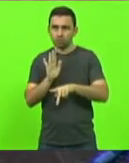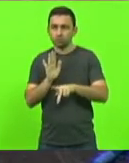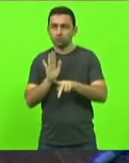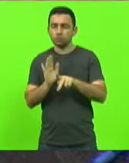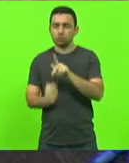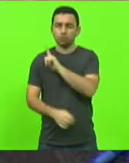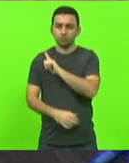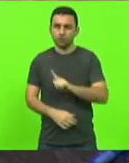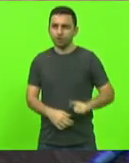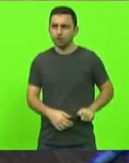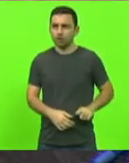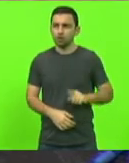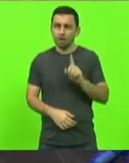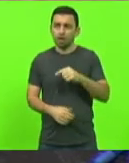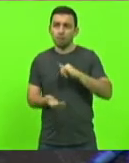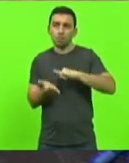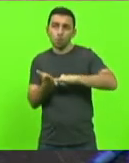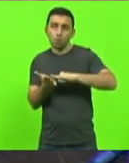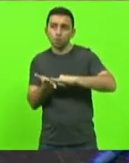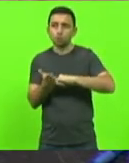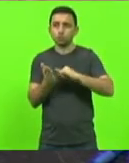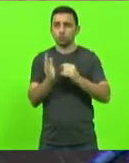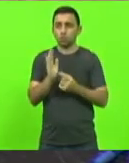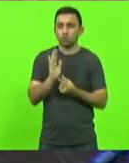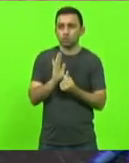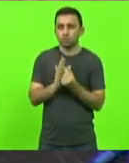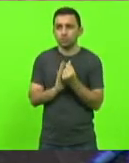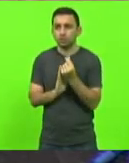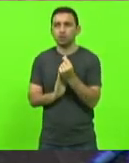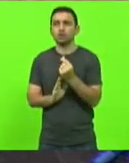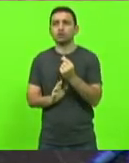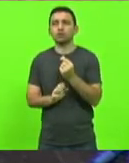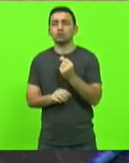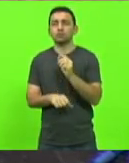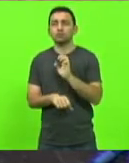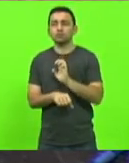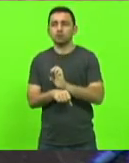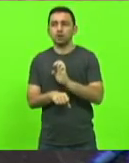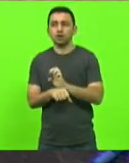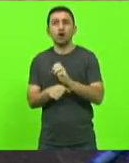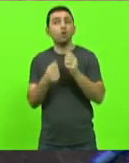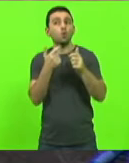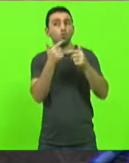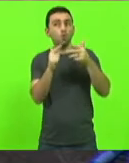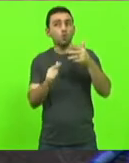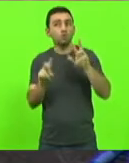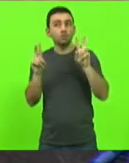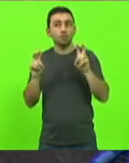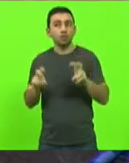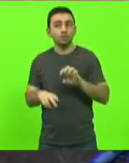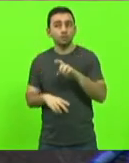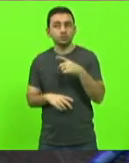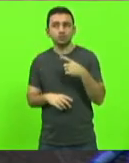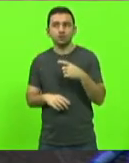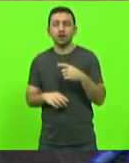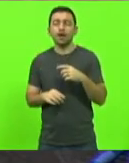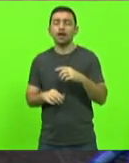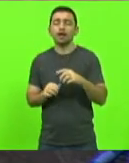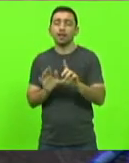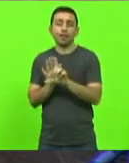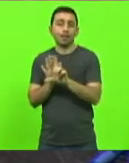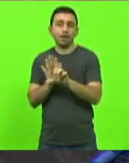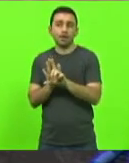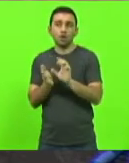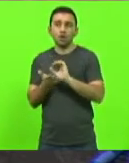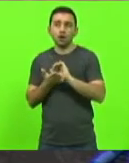Projetos que tratam de impostos, de orçamento, do Estado e outras matérias de competência do Executivo. Por exemplo, lei orgânica, as